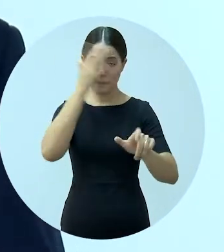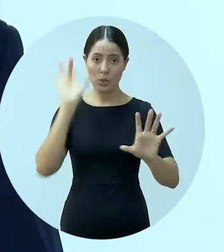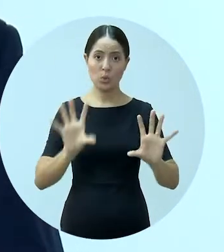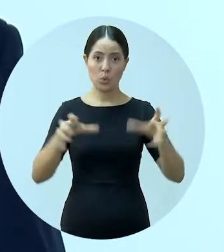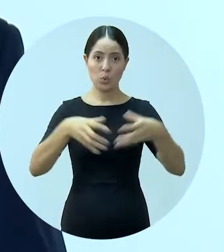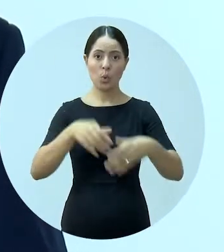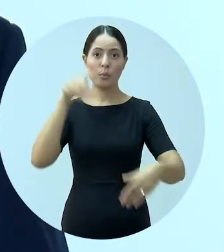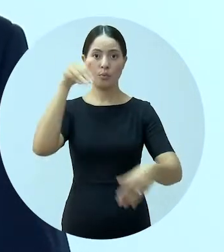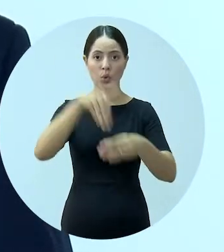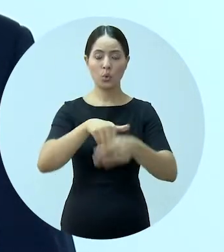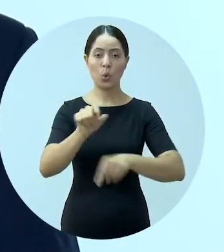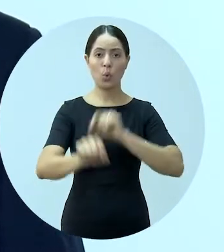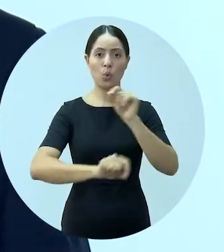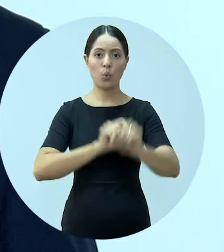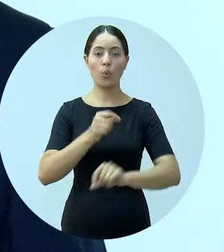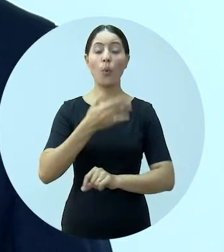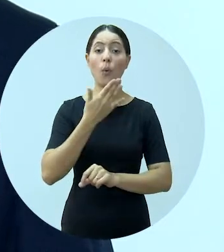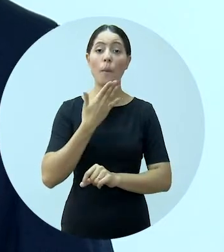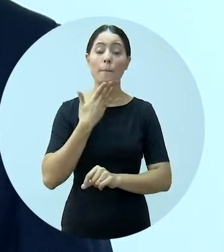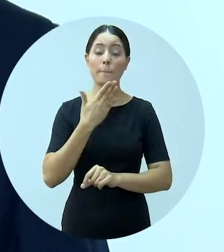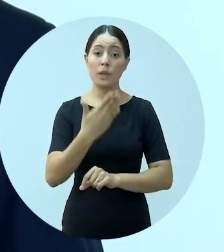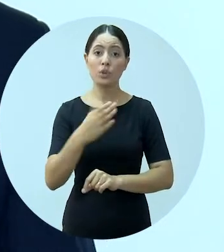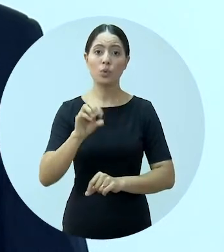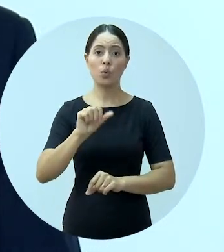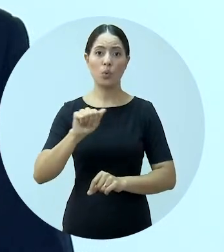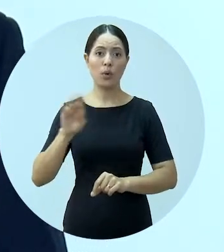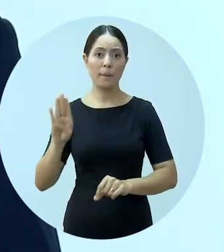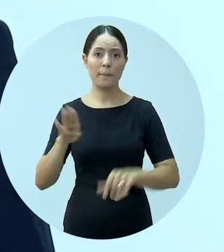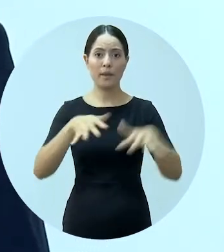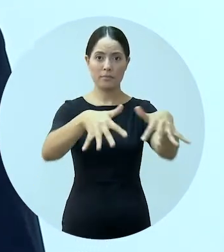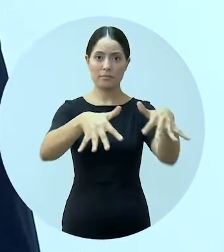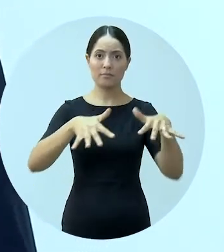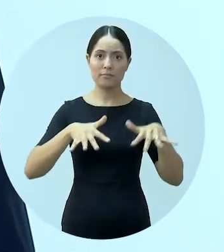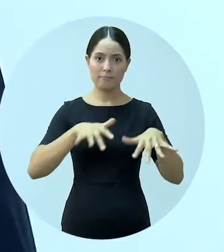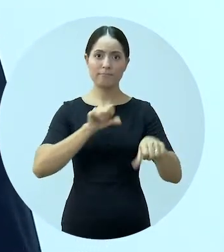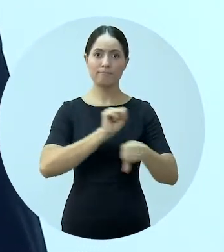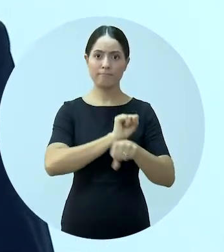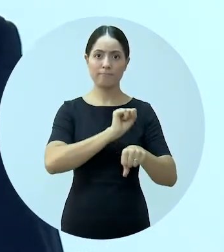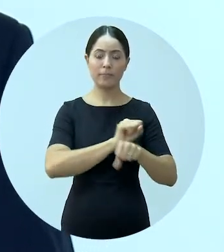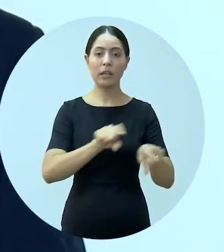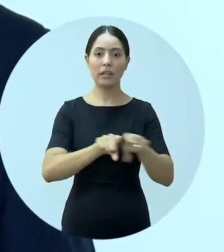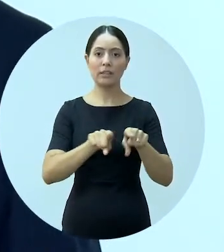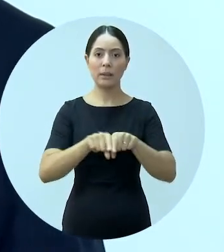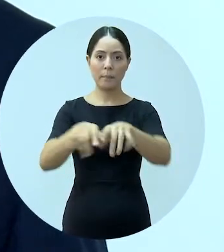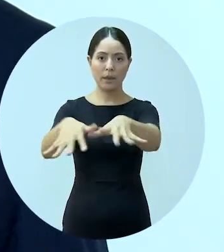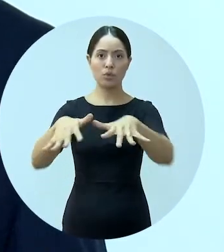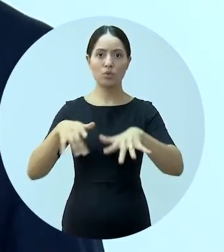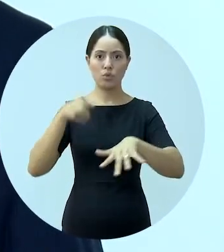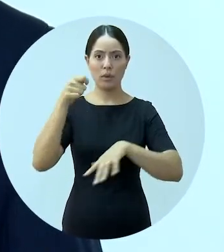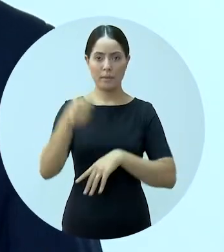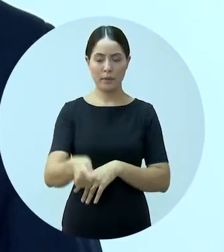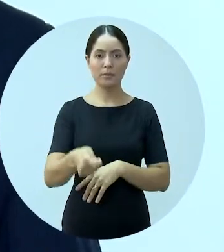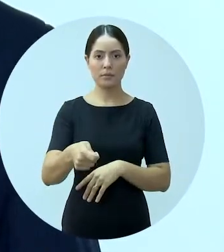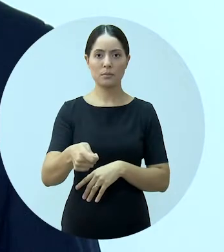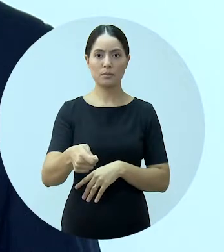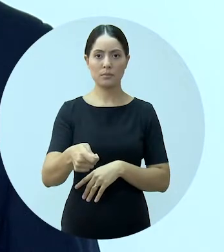que a sugestão da UAB de suspensão das audiências e dos julgamentos